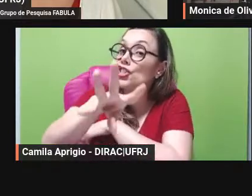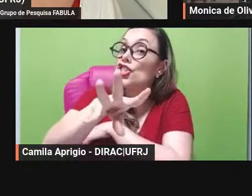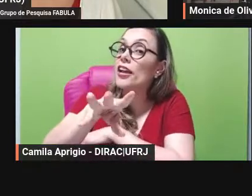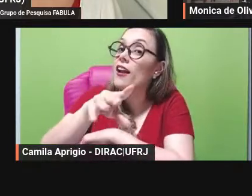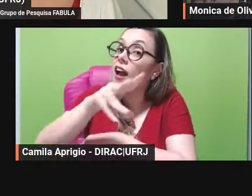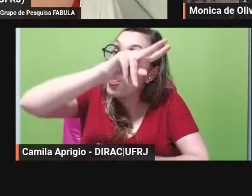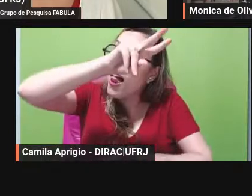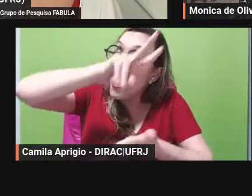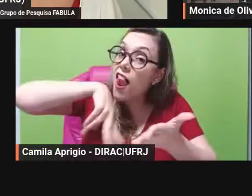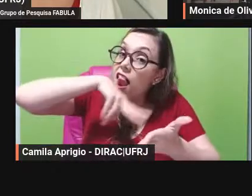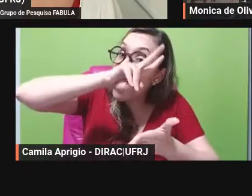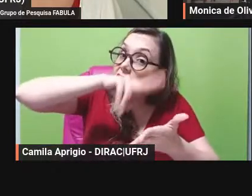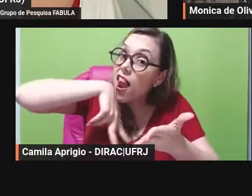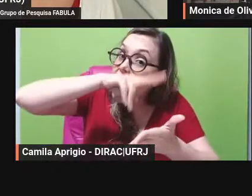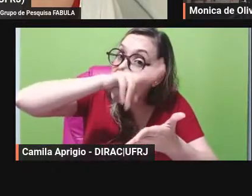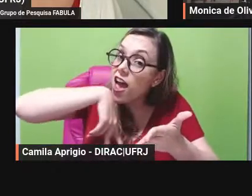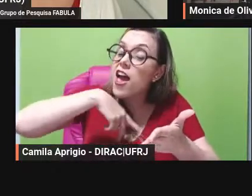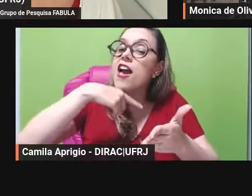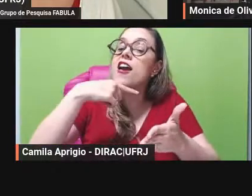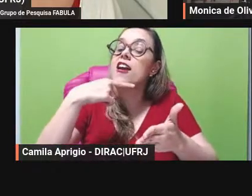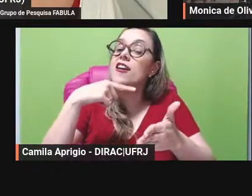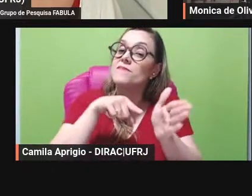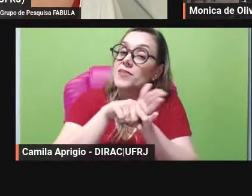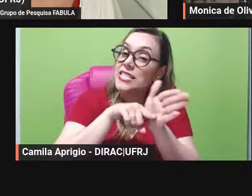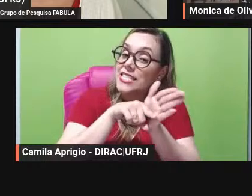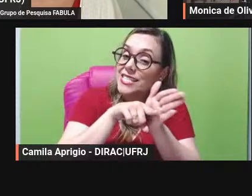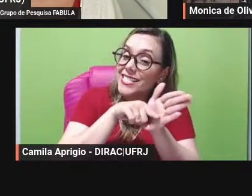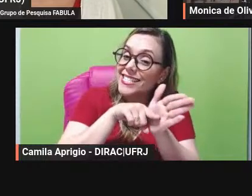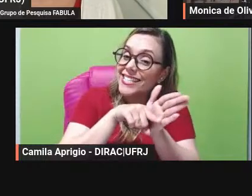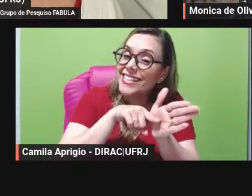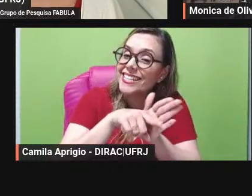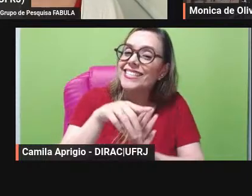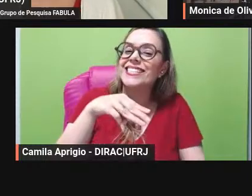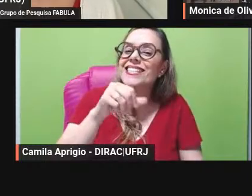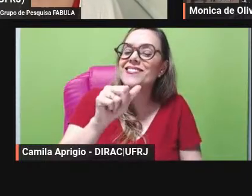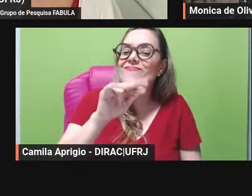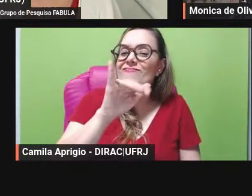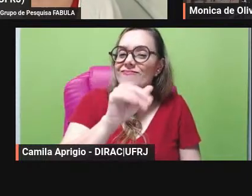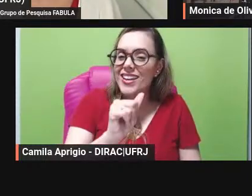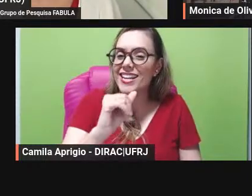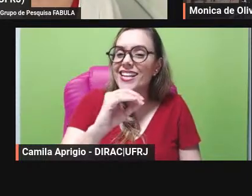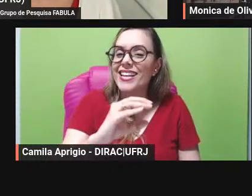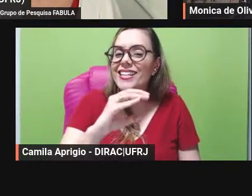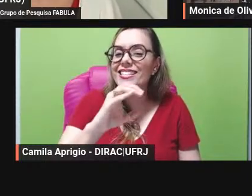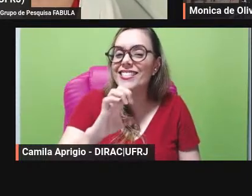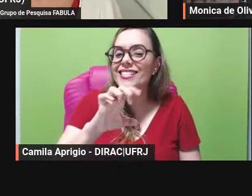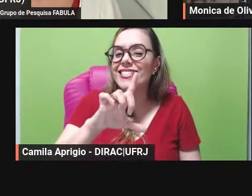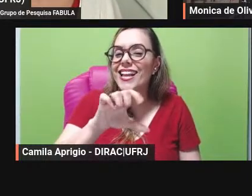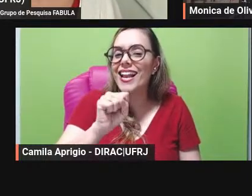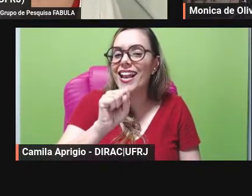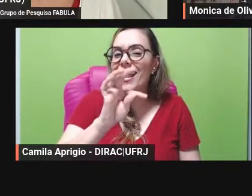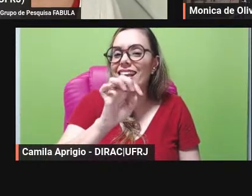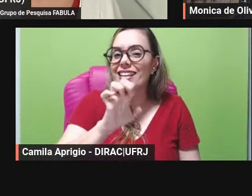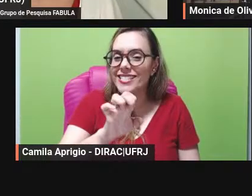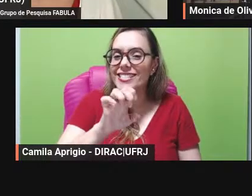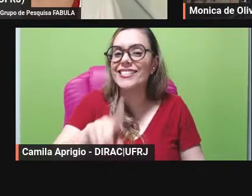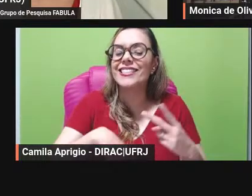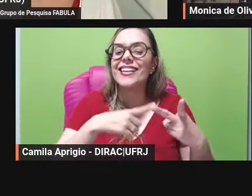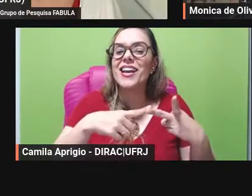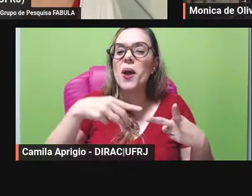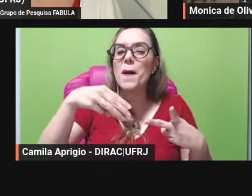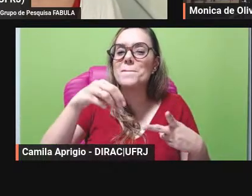estudos profundos da professora Maria Celeste da professora Mônica que trabalha Milor Fernandes vocês querem